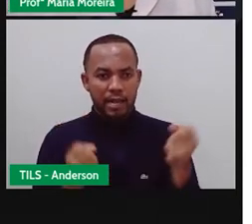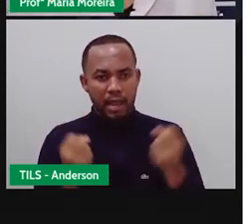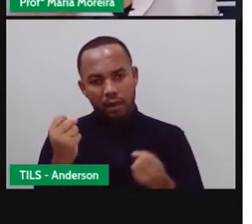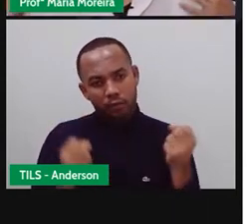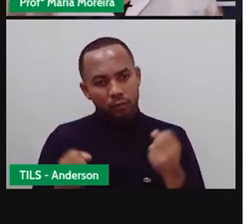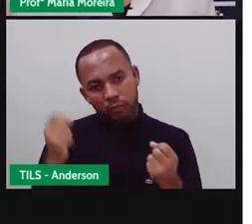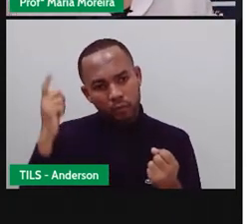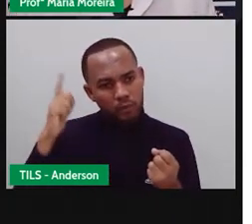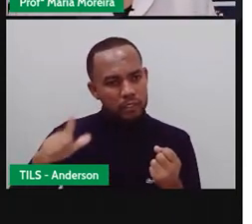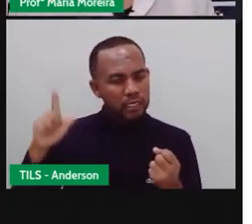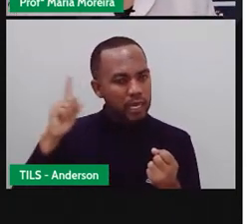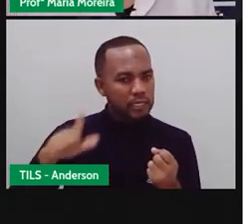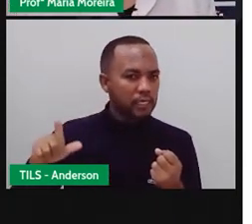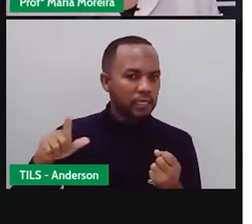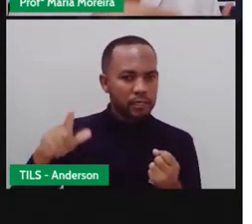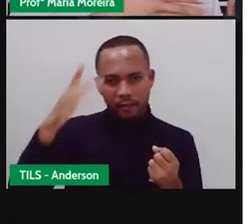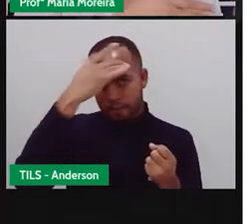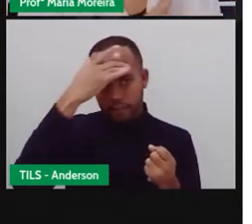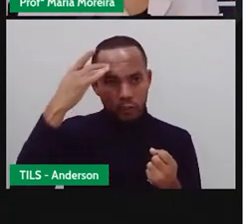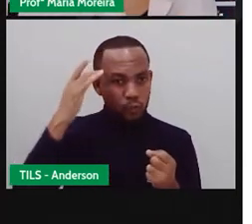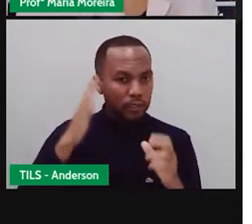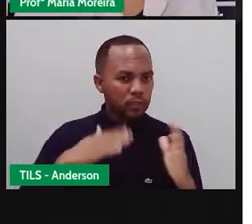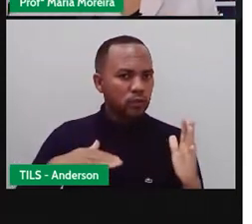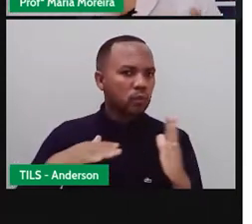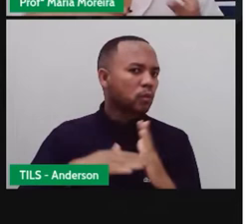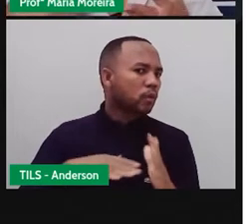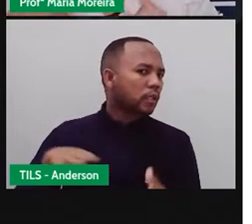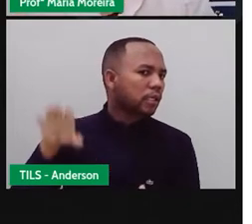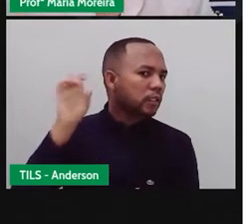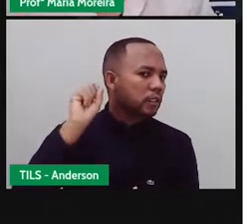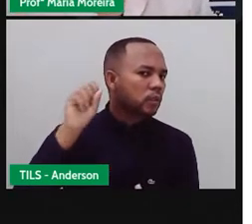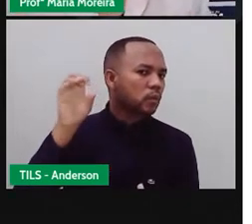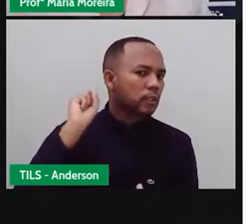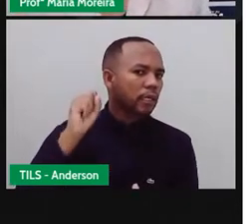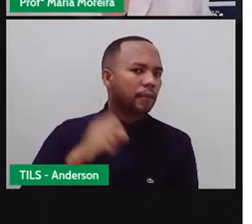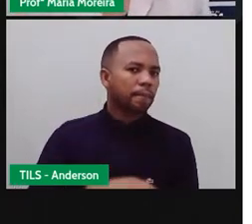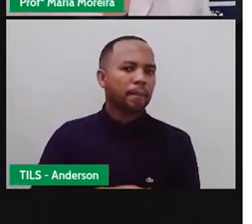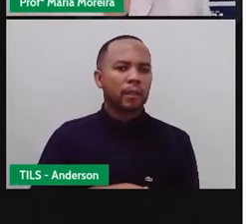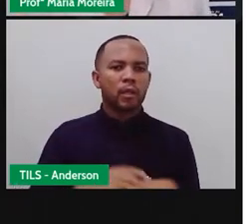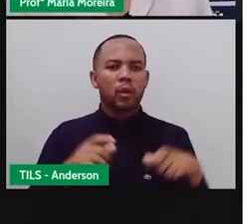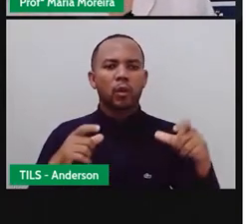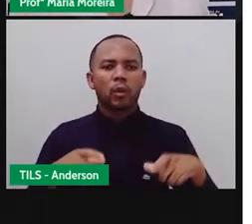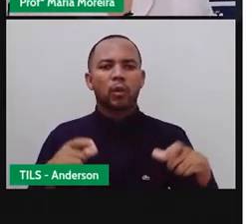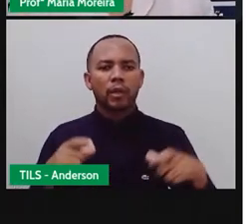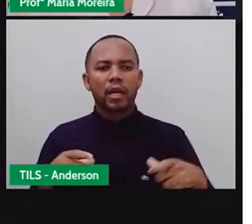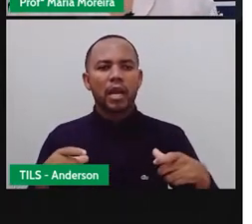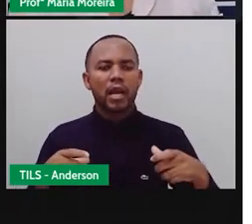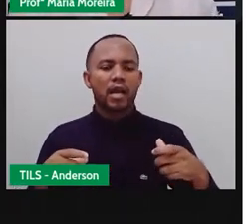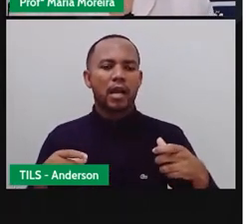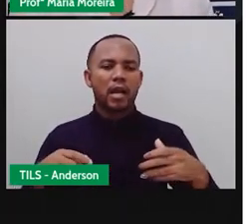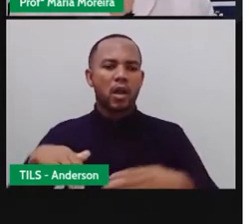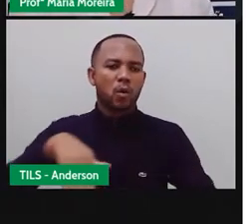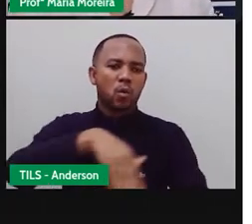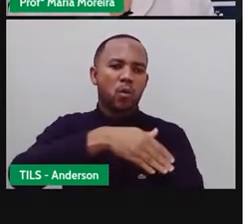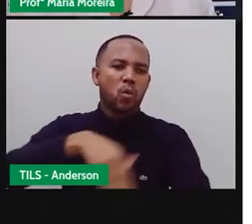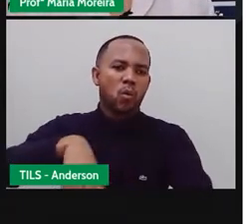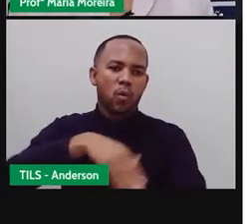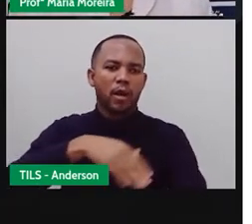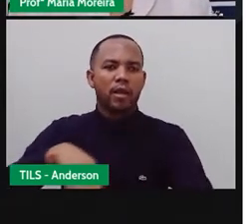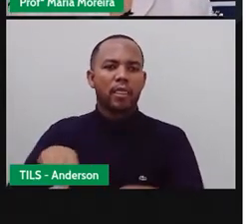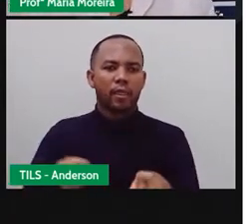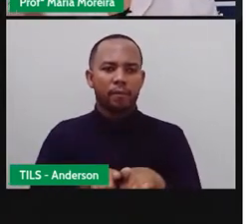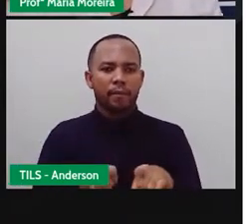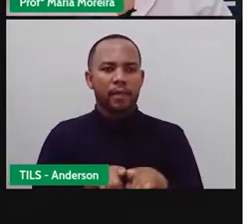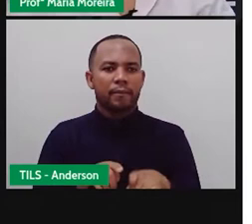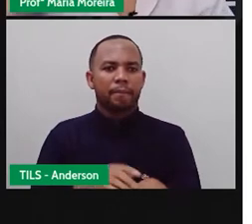comunicar todo mundo, seja quem está em casa, seja quem está na rua resolvendo alguma coisa. Então, por isso, né, ele tem essa